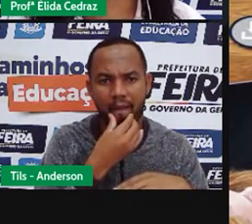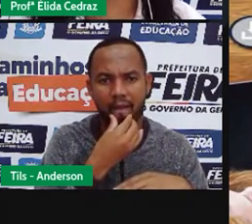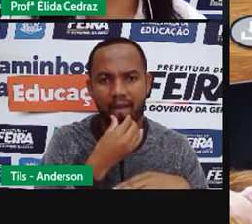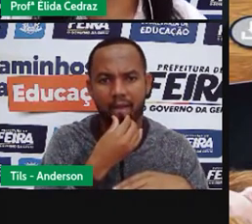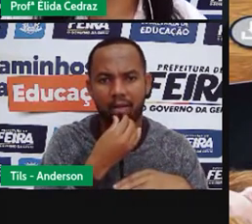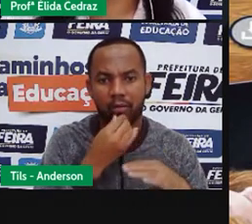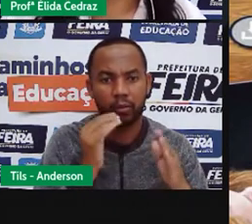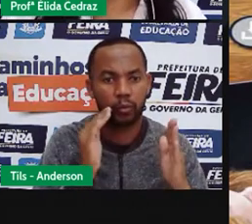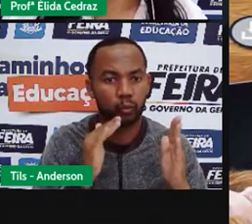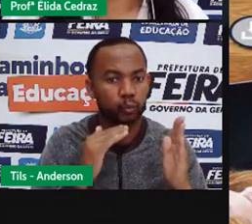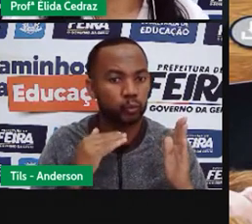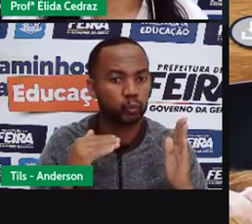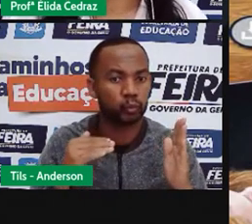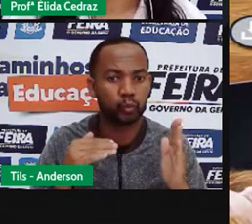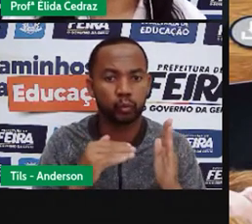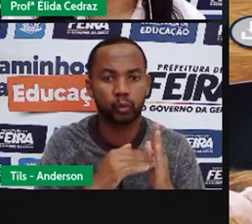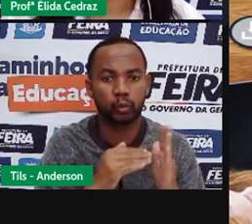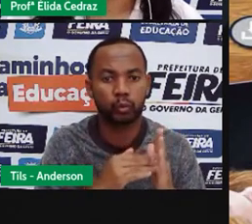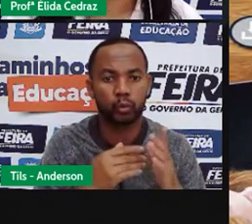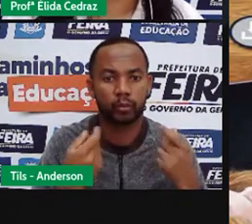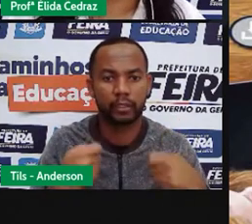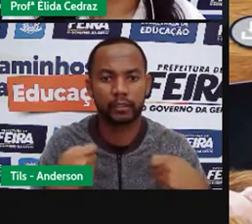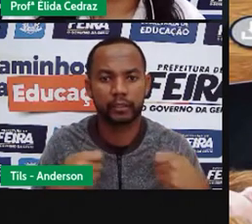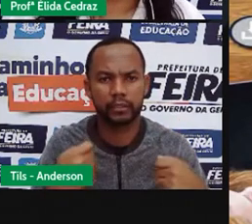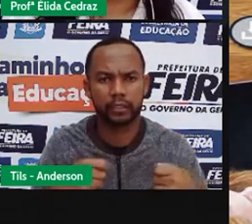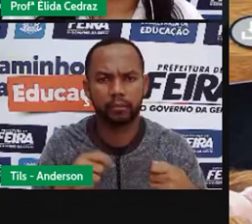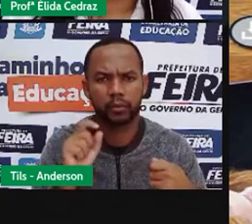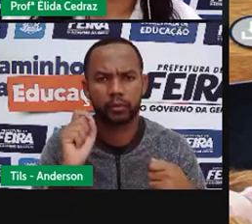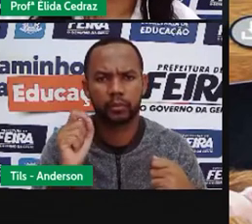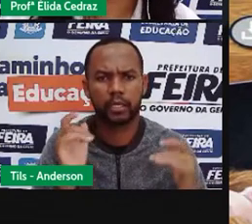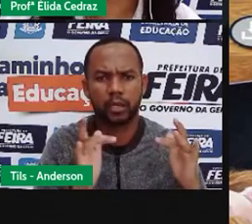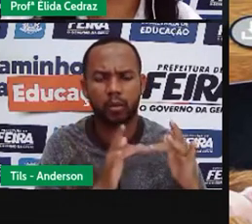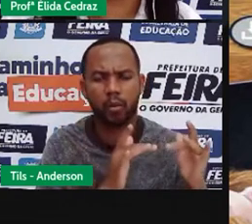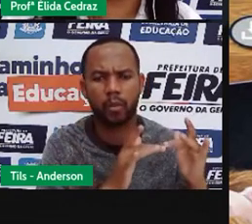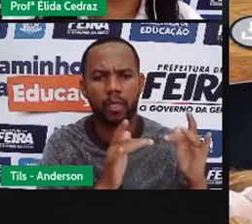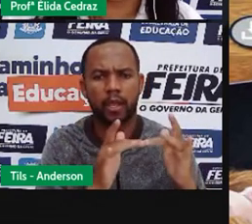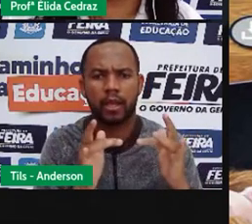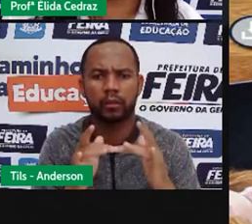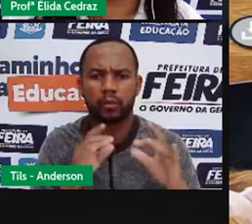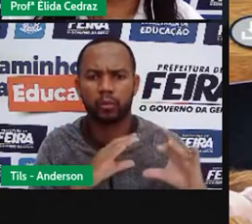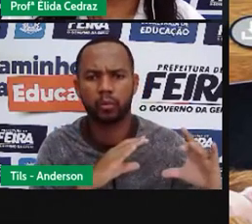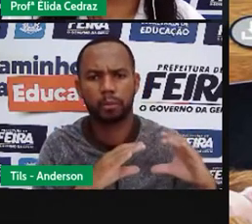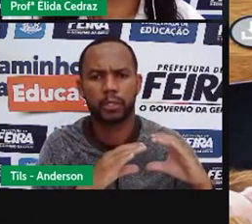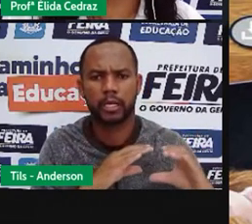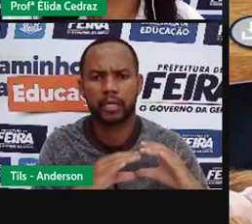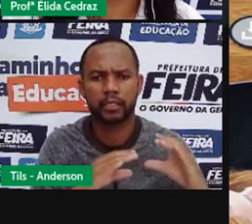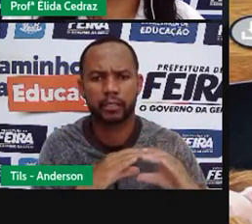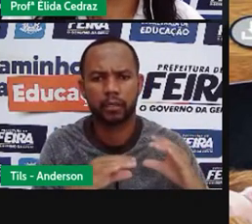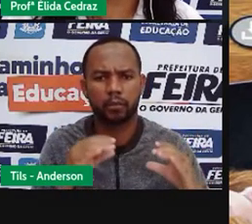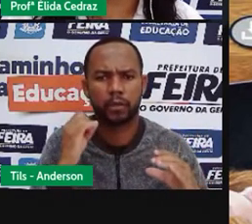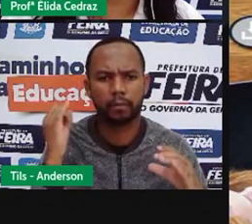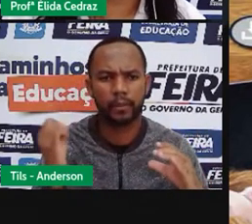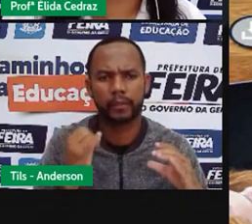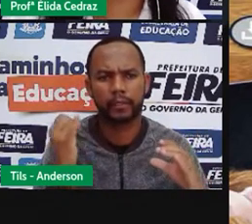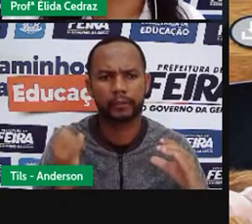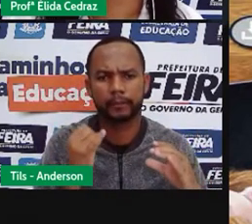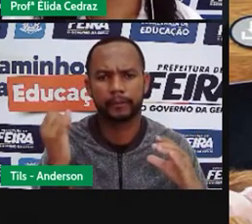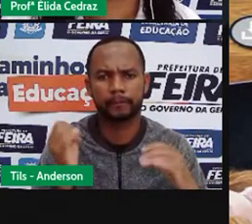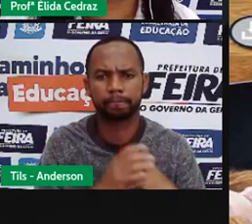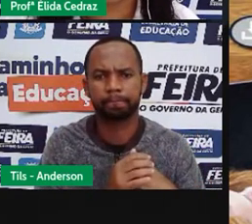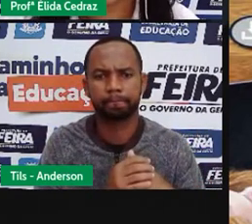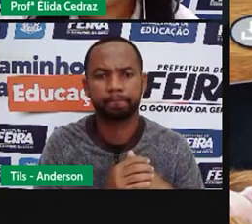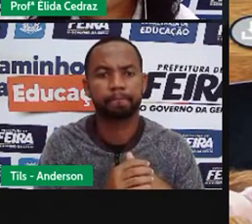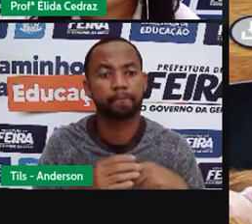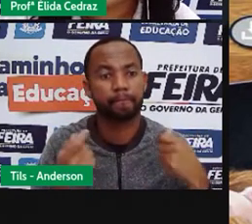Tudo que nós precisamos é manter contato, é nos comunicar. A comunicação é uma